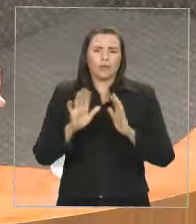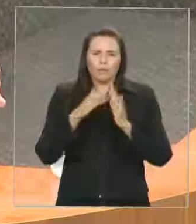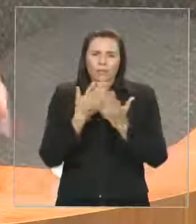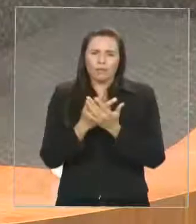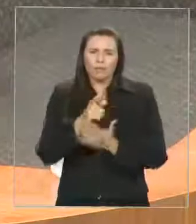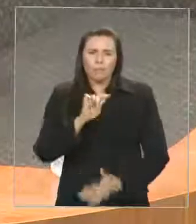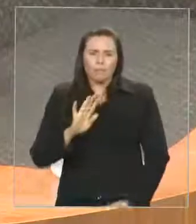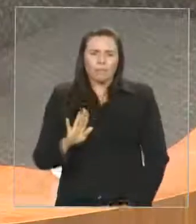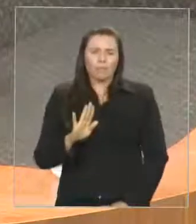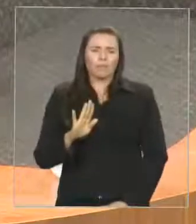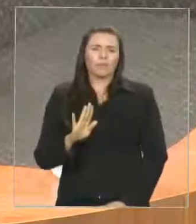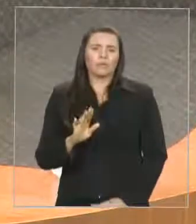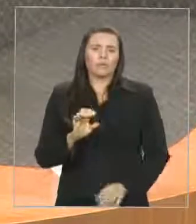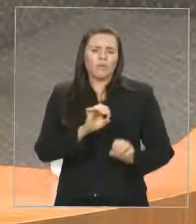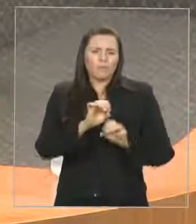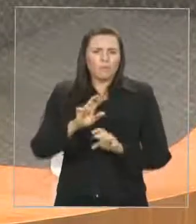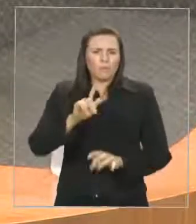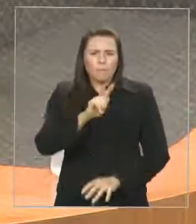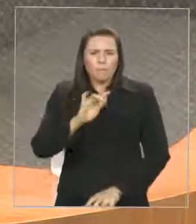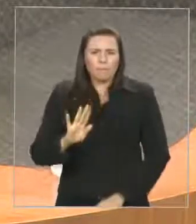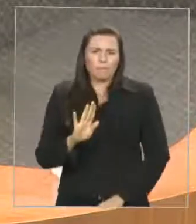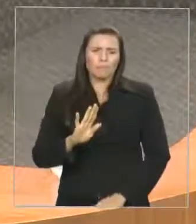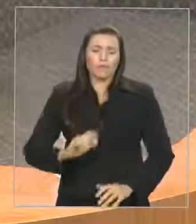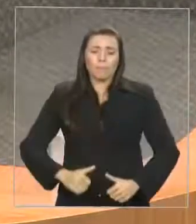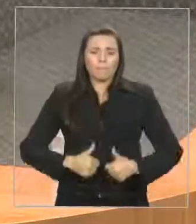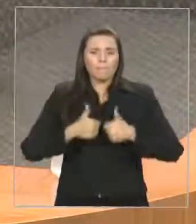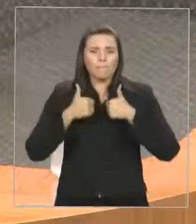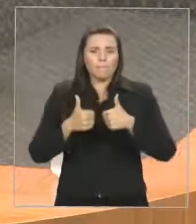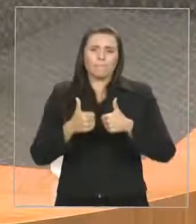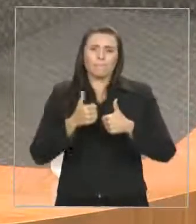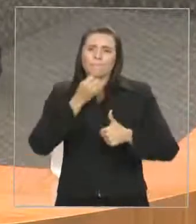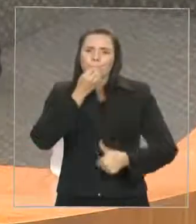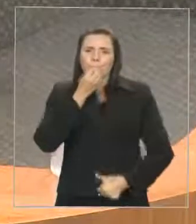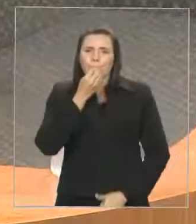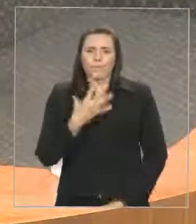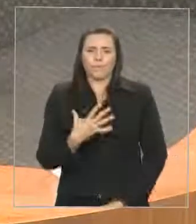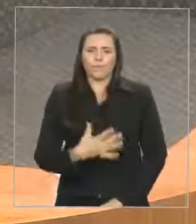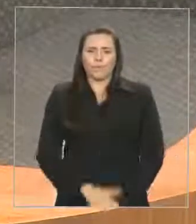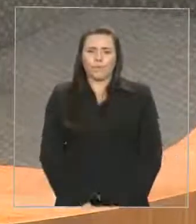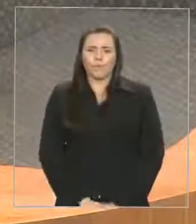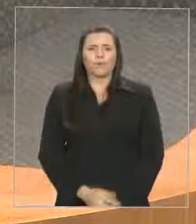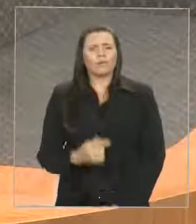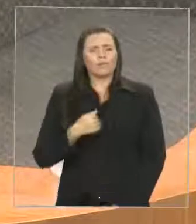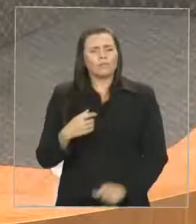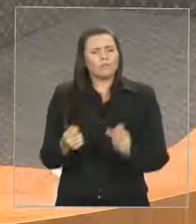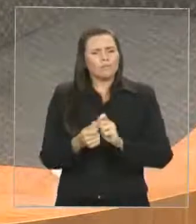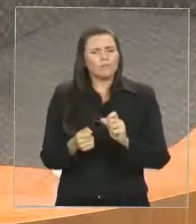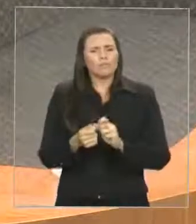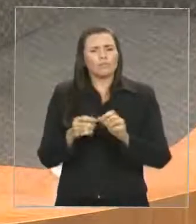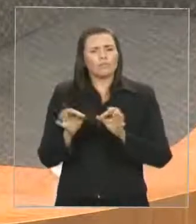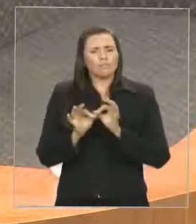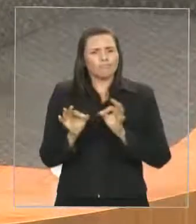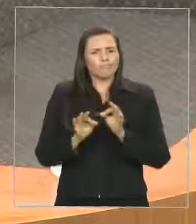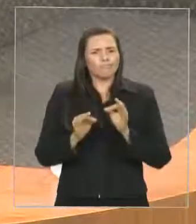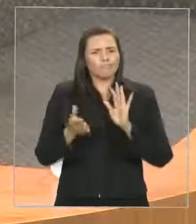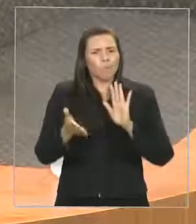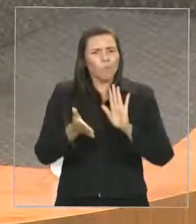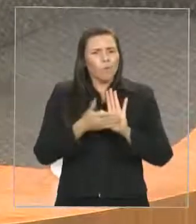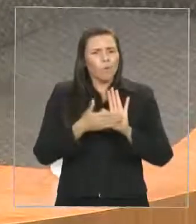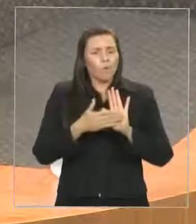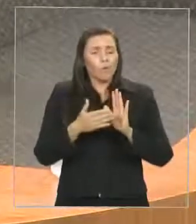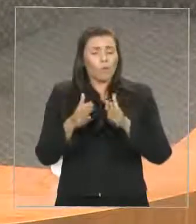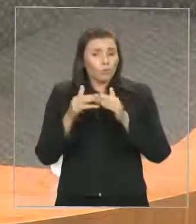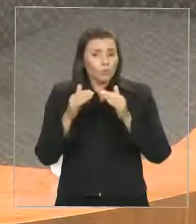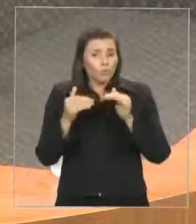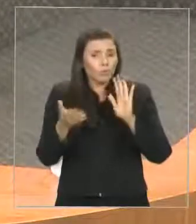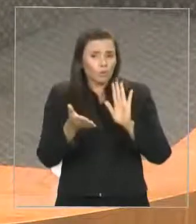E apresentamos, deputado da Graça, um requerimento simples nesta casa para que o governo do Estado, que está fazendo